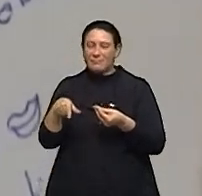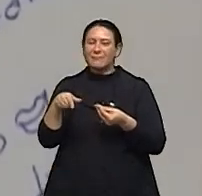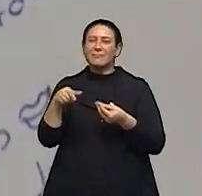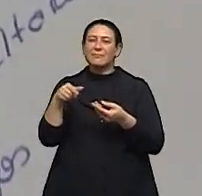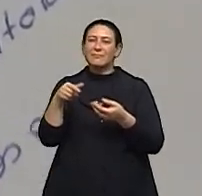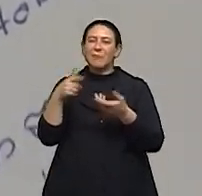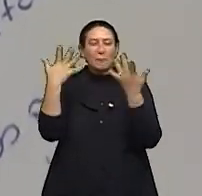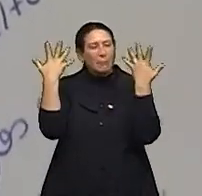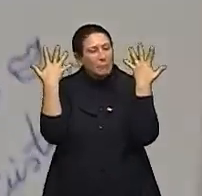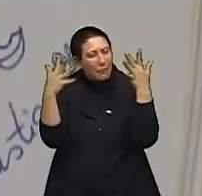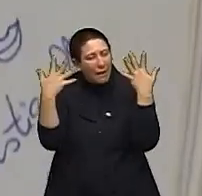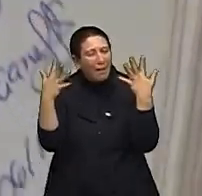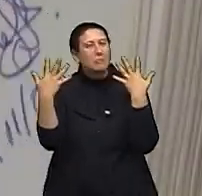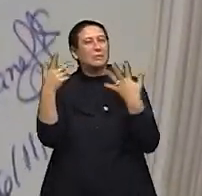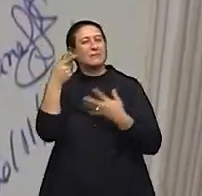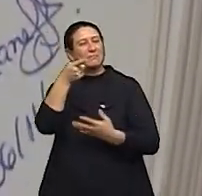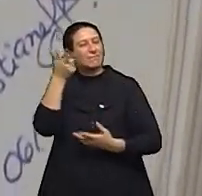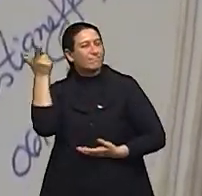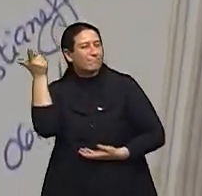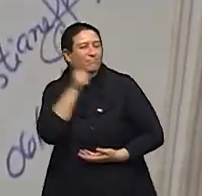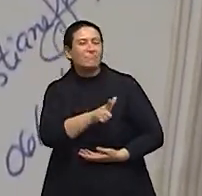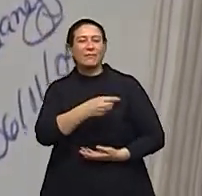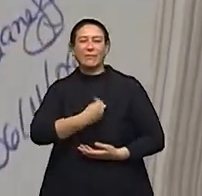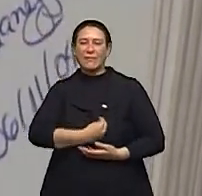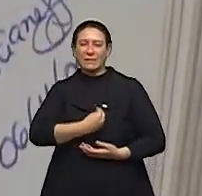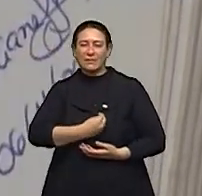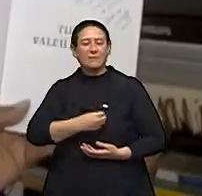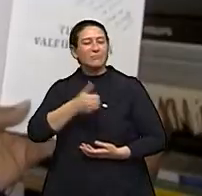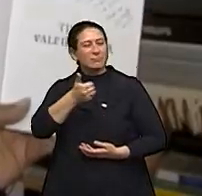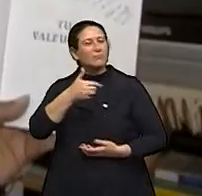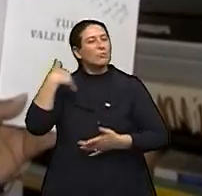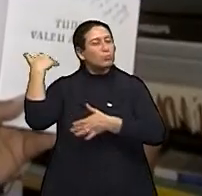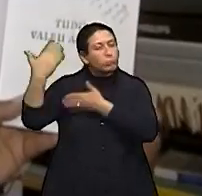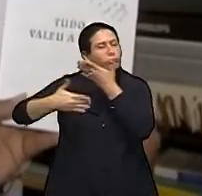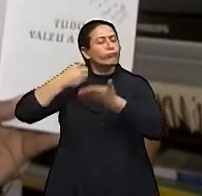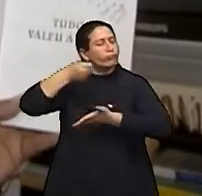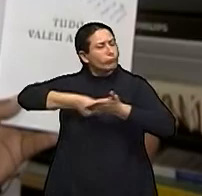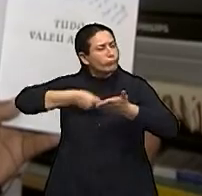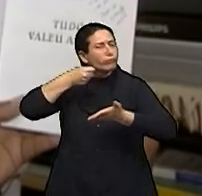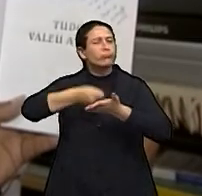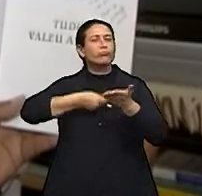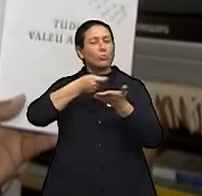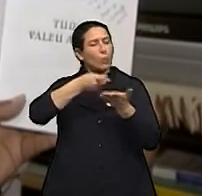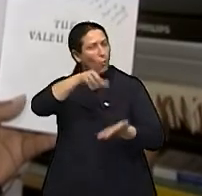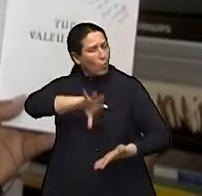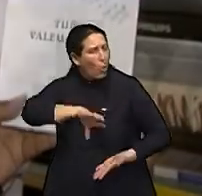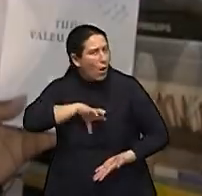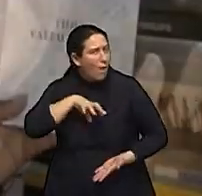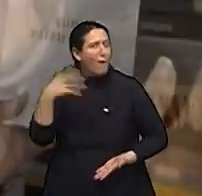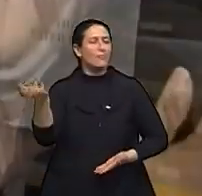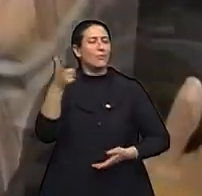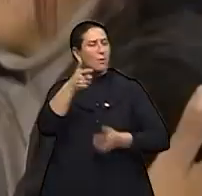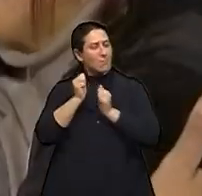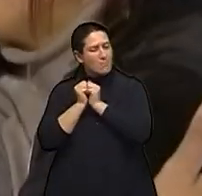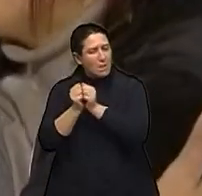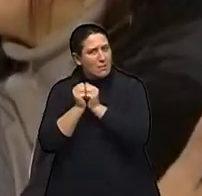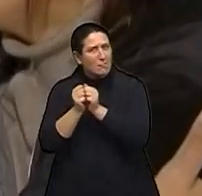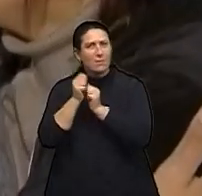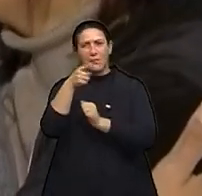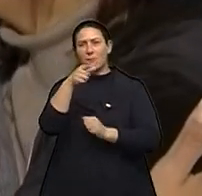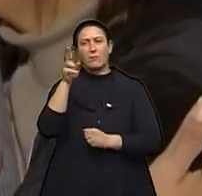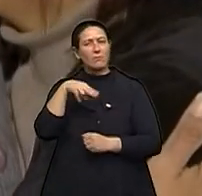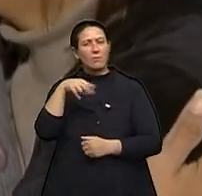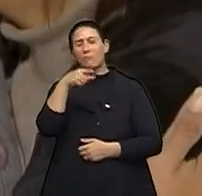Parabéns por mais uma vitória da vida, mais batalhas virão, mais coragem e companheirismo, não faltará.